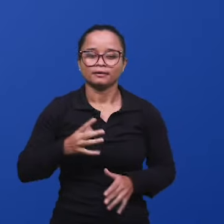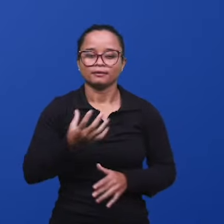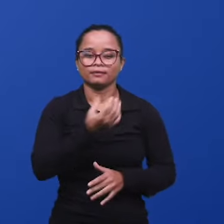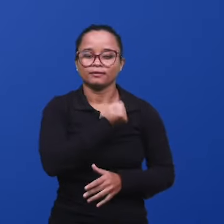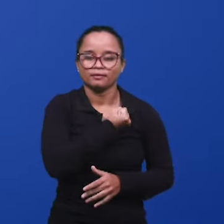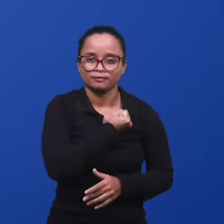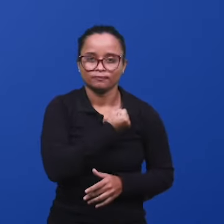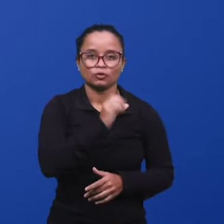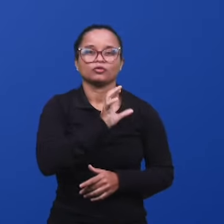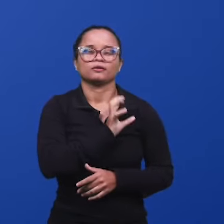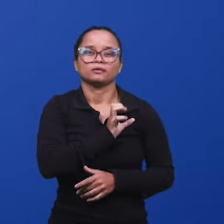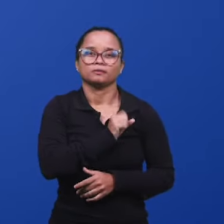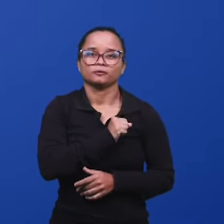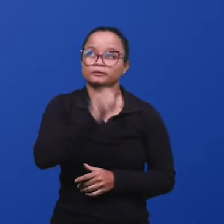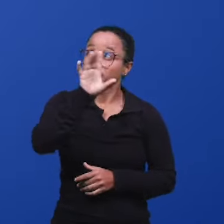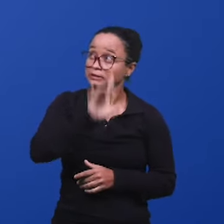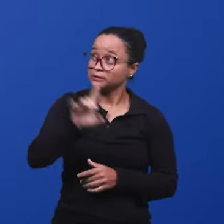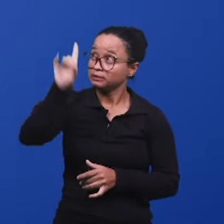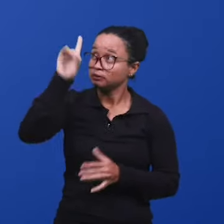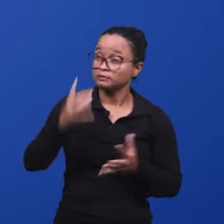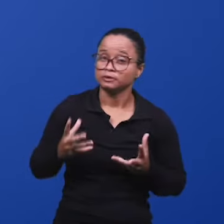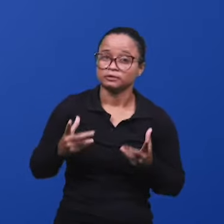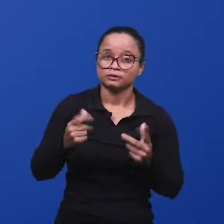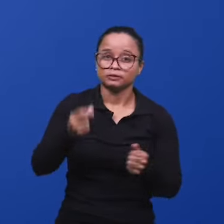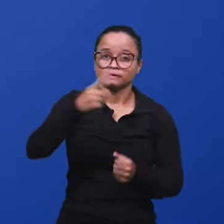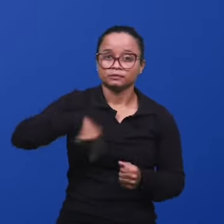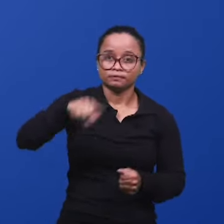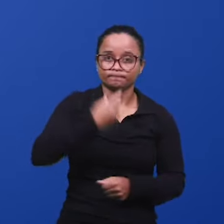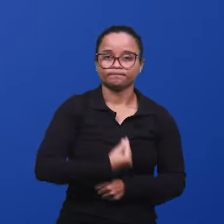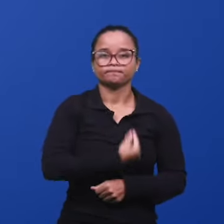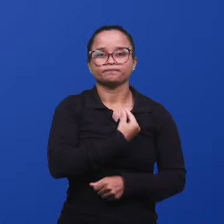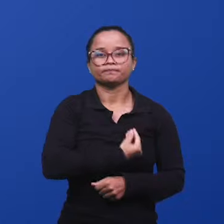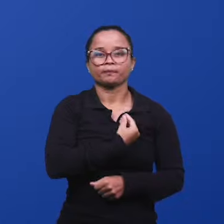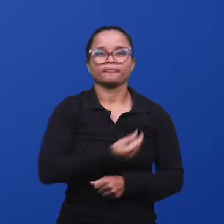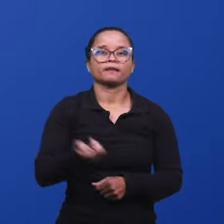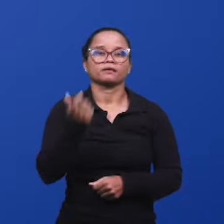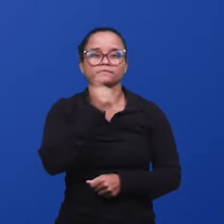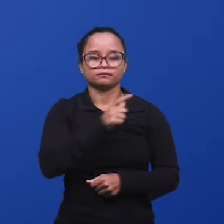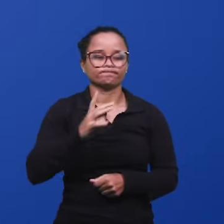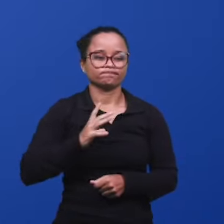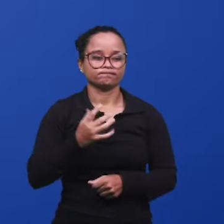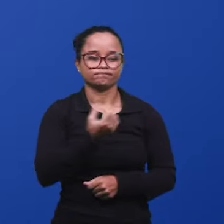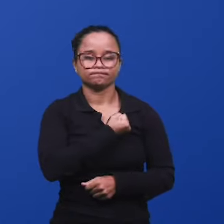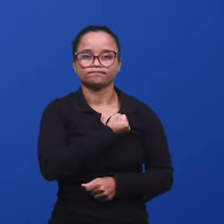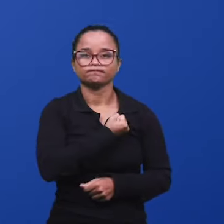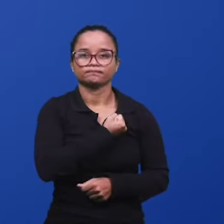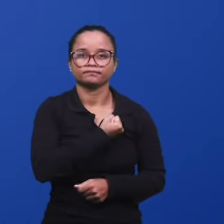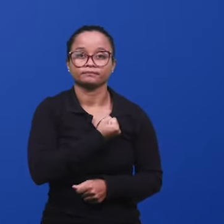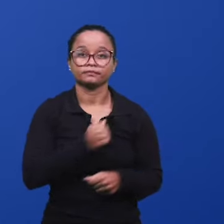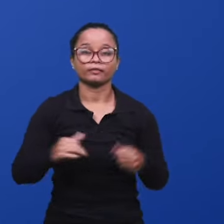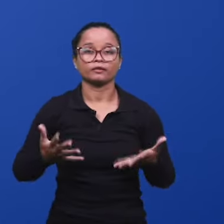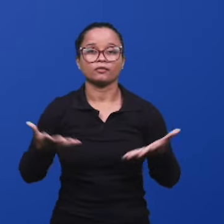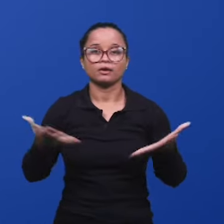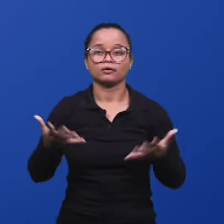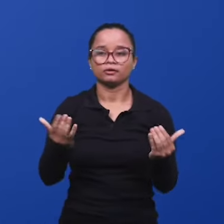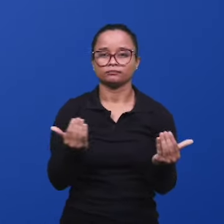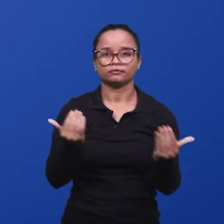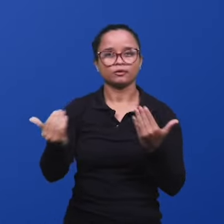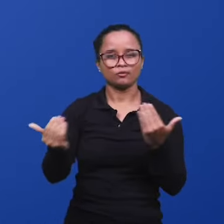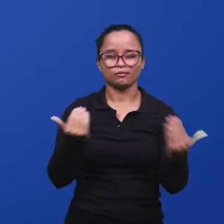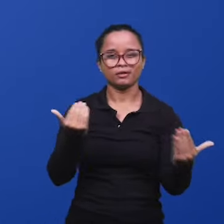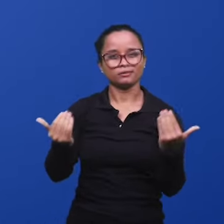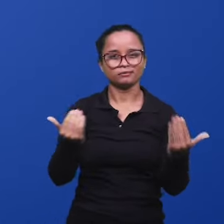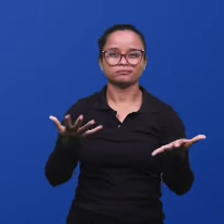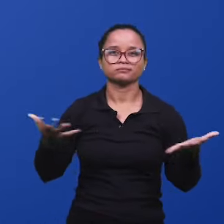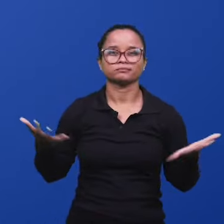da salvação, do grande amor de Deus para conosco, que nos alcançou. E nós fazemos aqui um